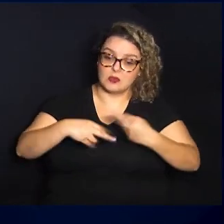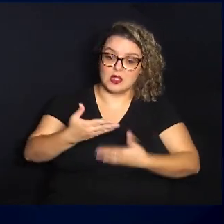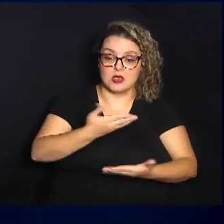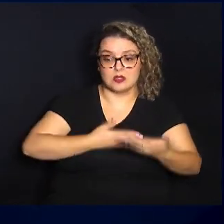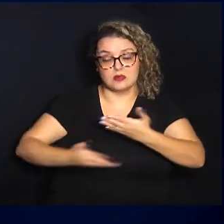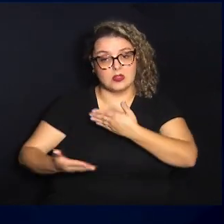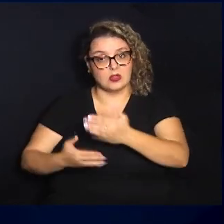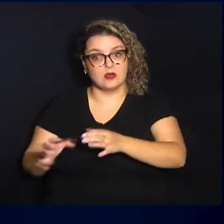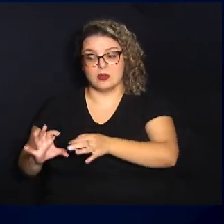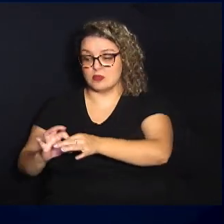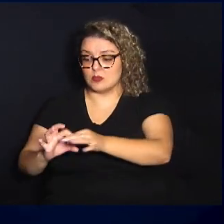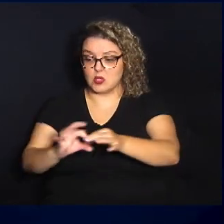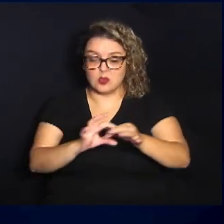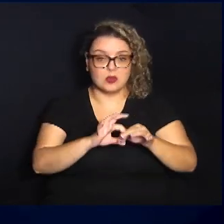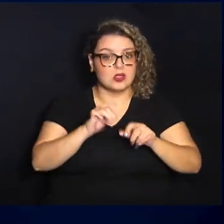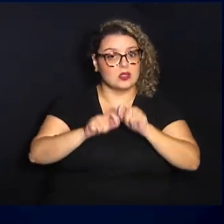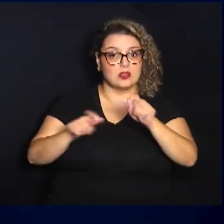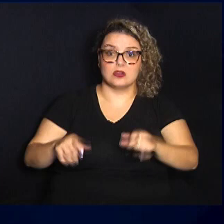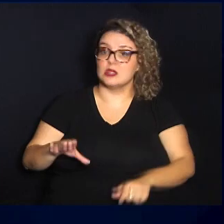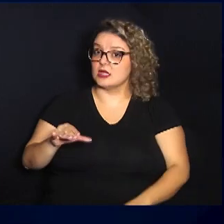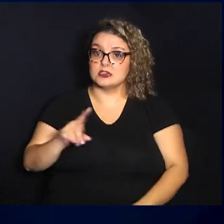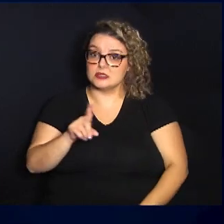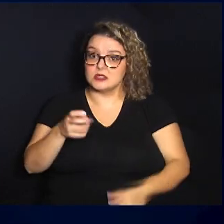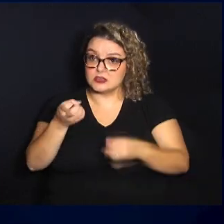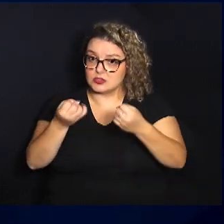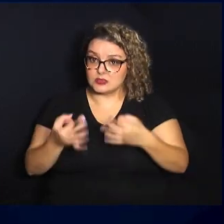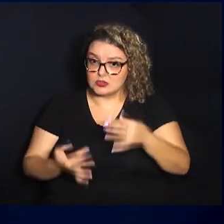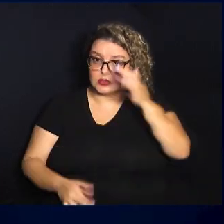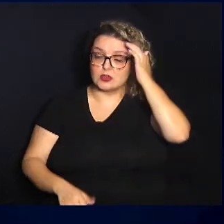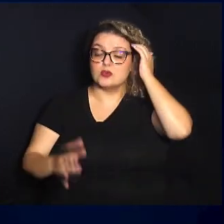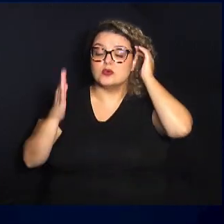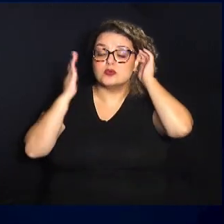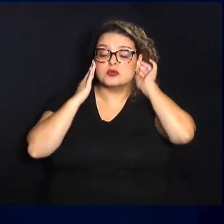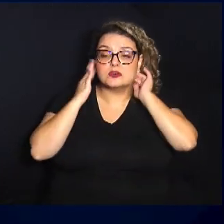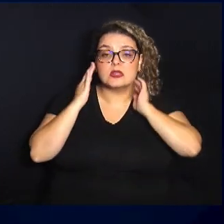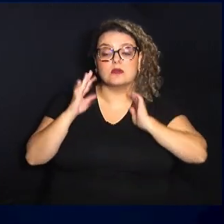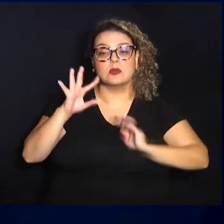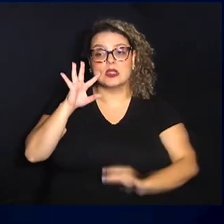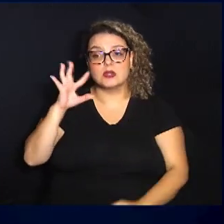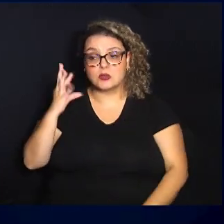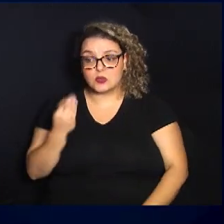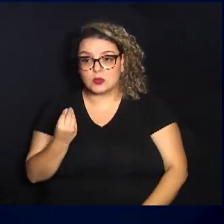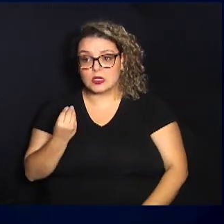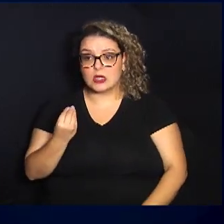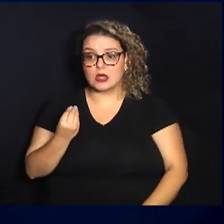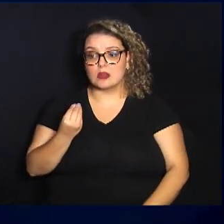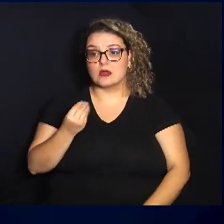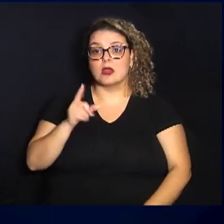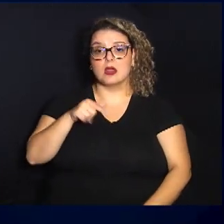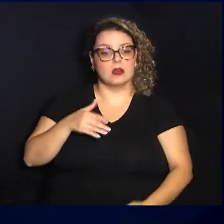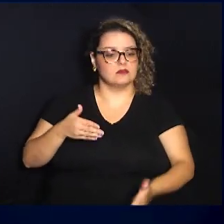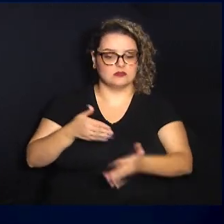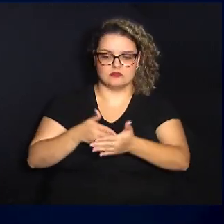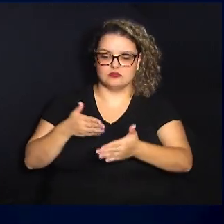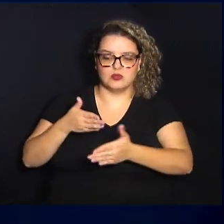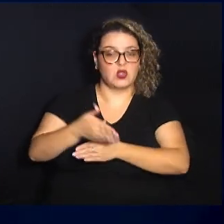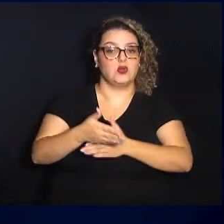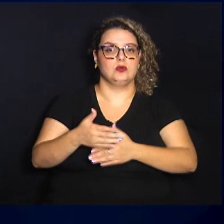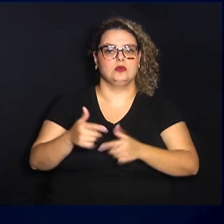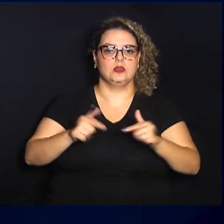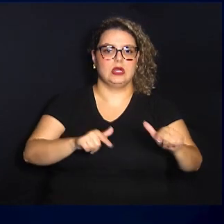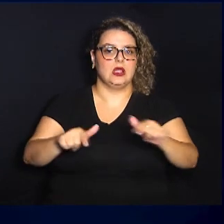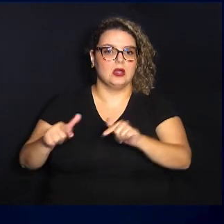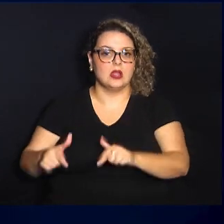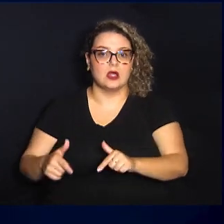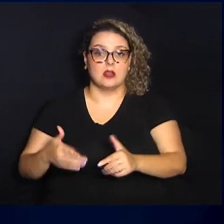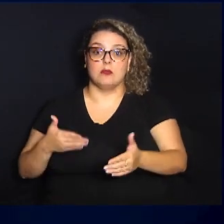que é um vínculo que a ciência não explica o saber o conhecimento perpassa fronteiras físicas barreiras